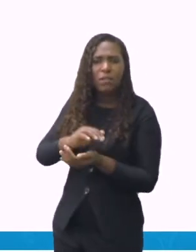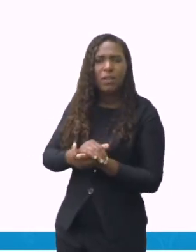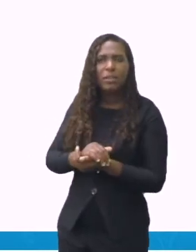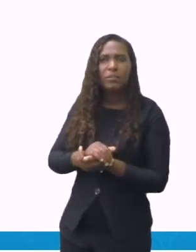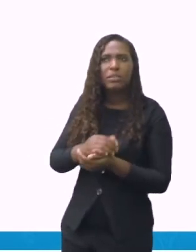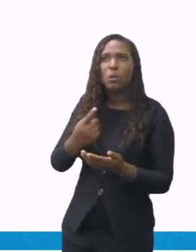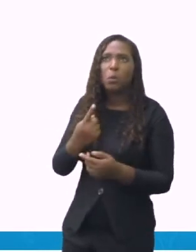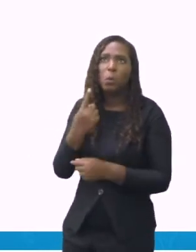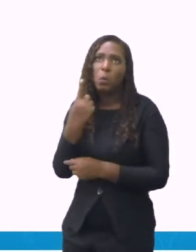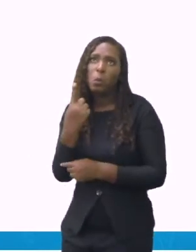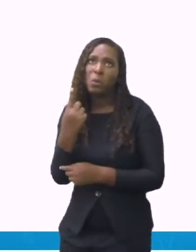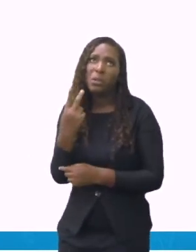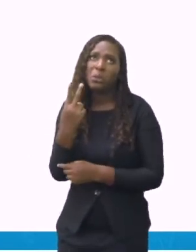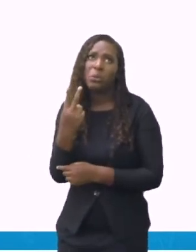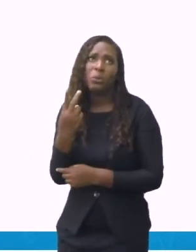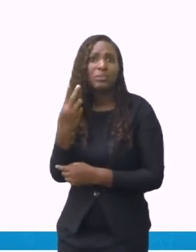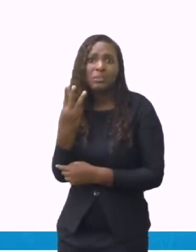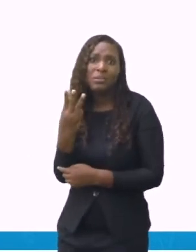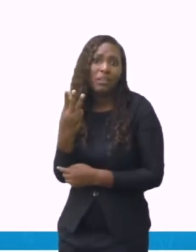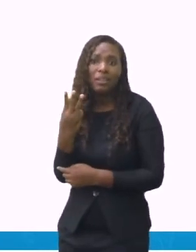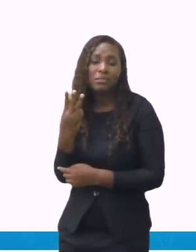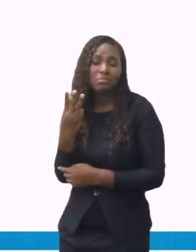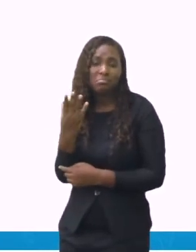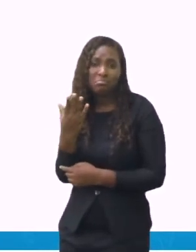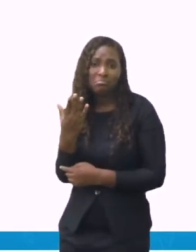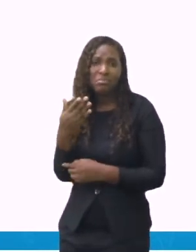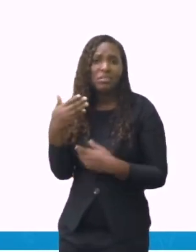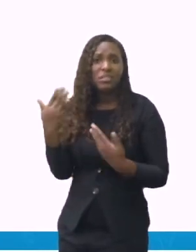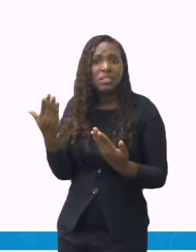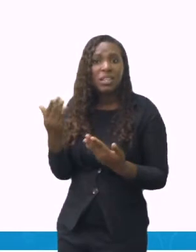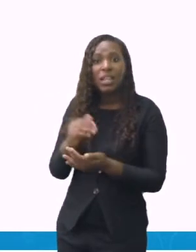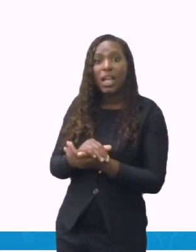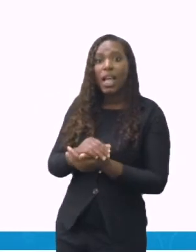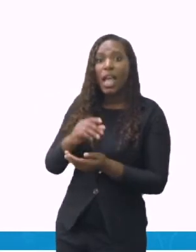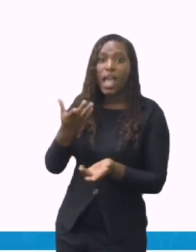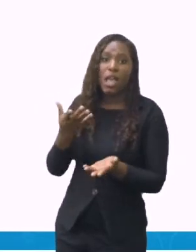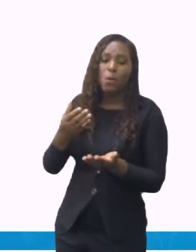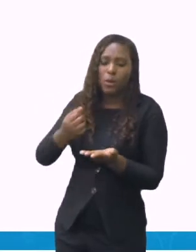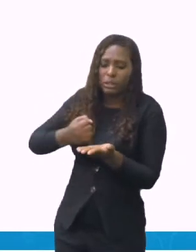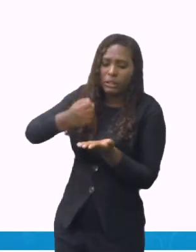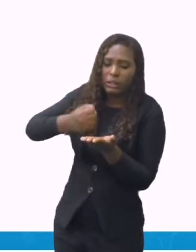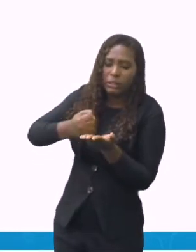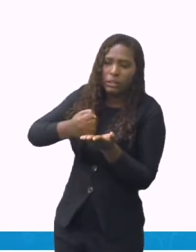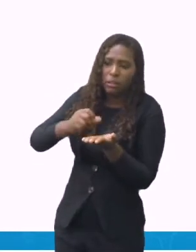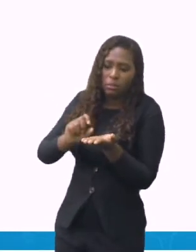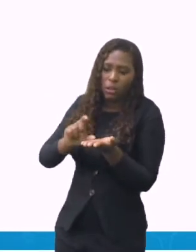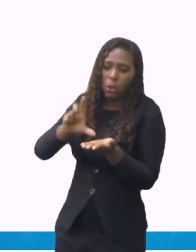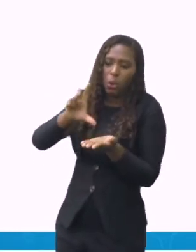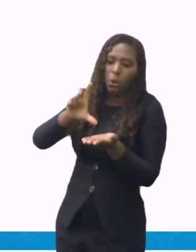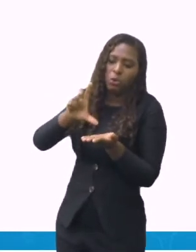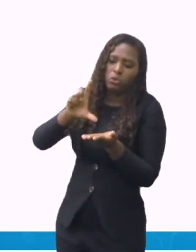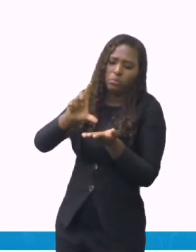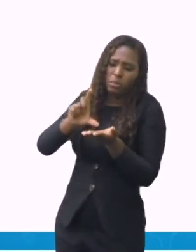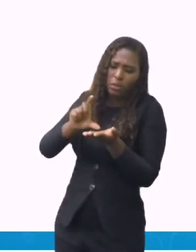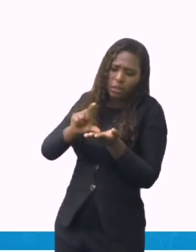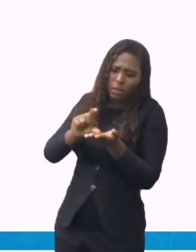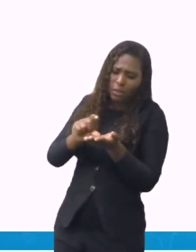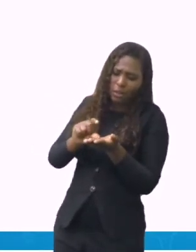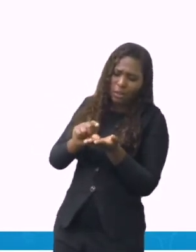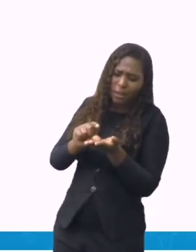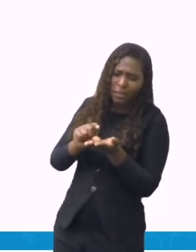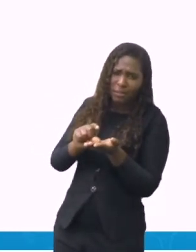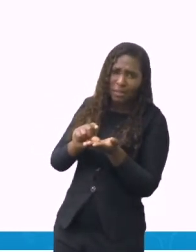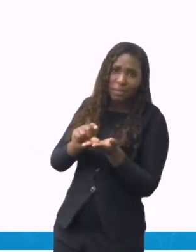São duas? Três? Eu preciso colocar? É uma xícara grande? É uma xicrinha de café pequena? Então,